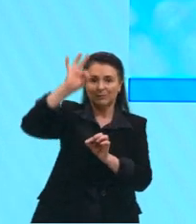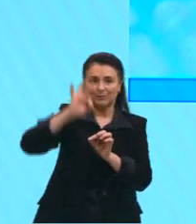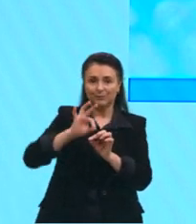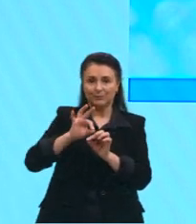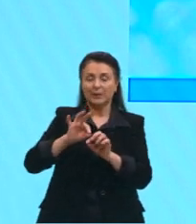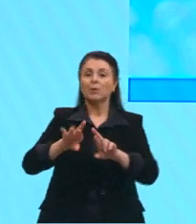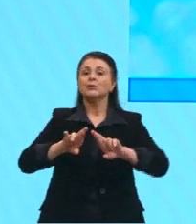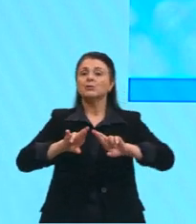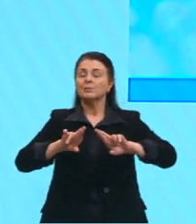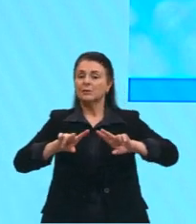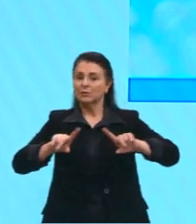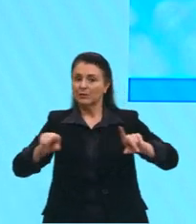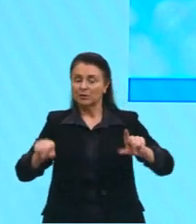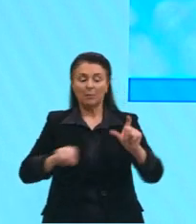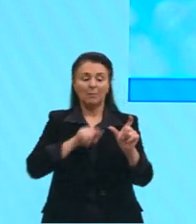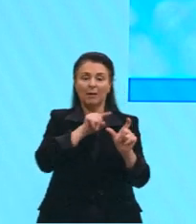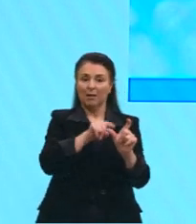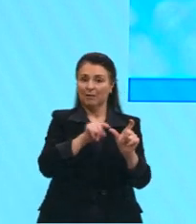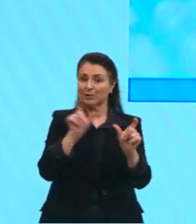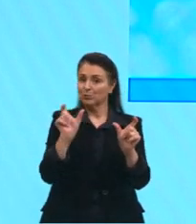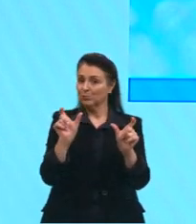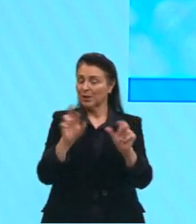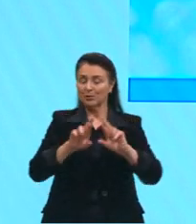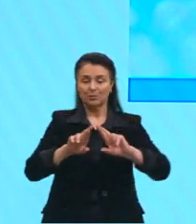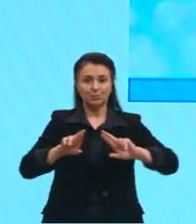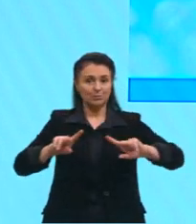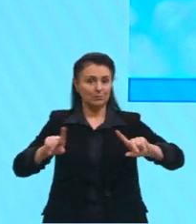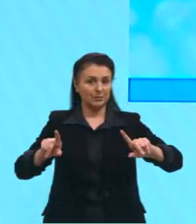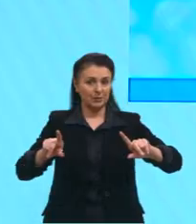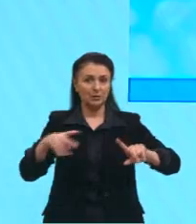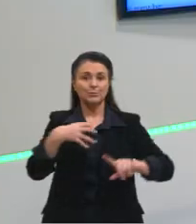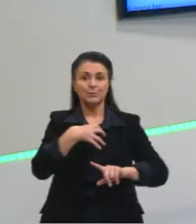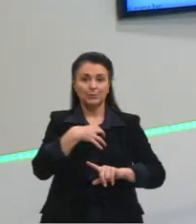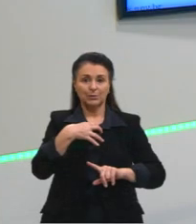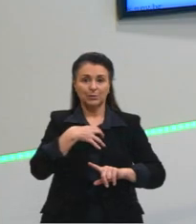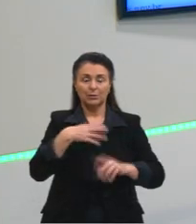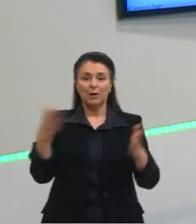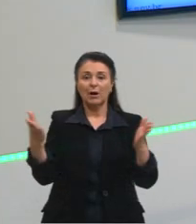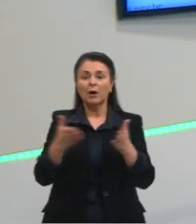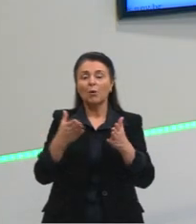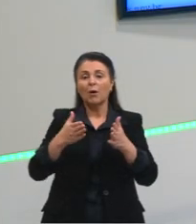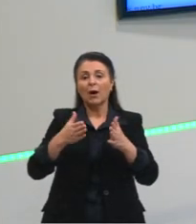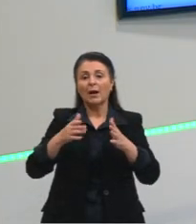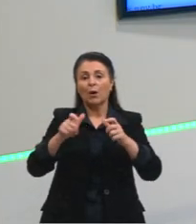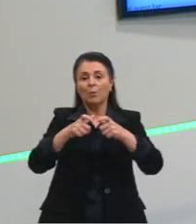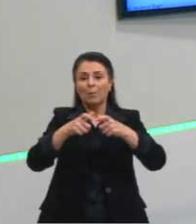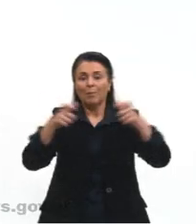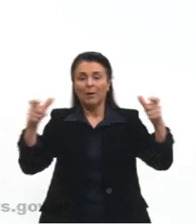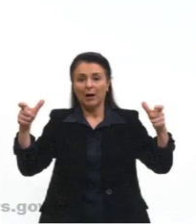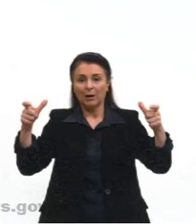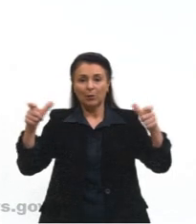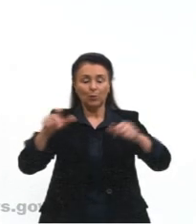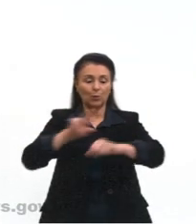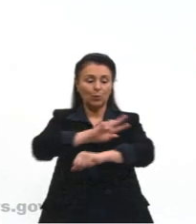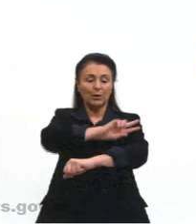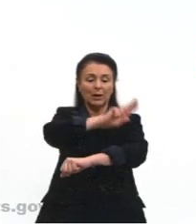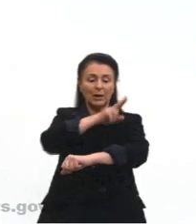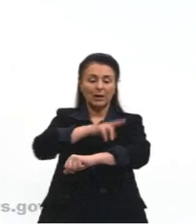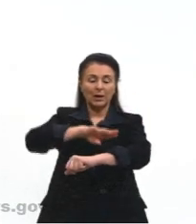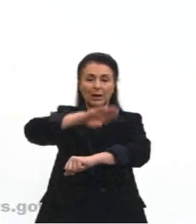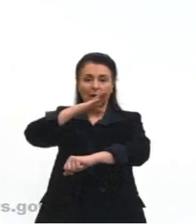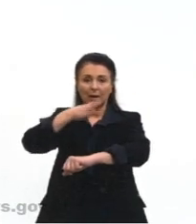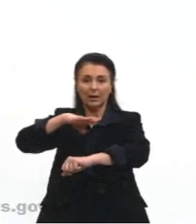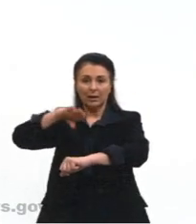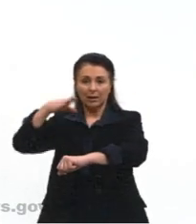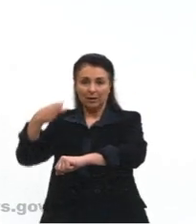diferenciar a altura de altitude, tá? E aí vamos para os relevos, para os macro-relevos, as montanhas, que são grandes elevações acima